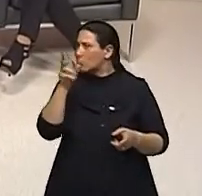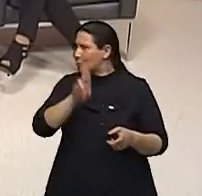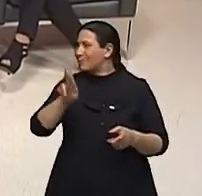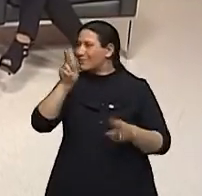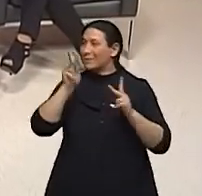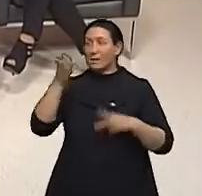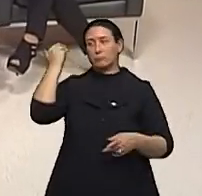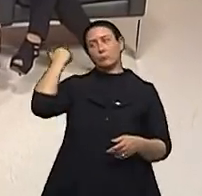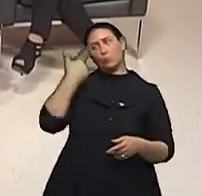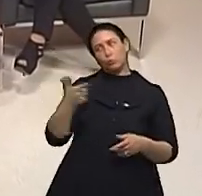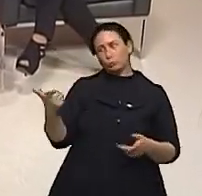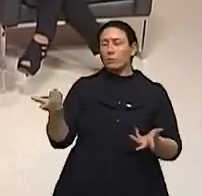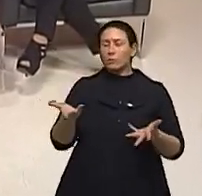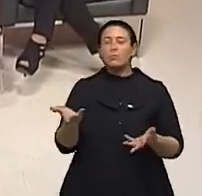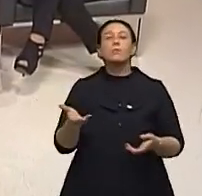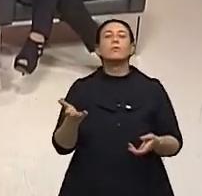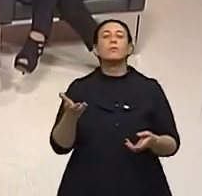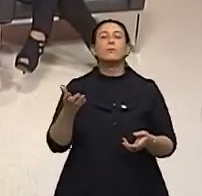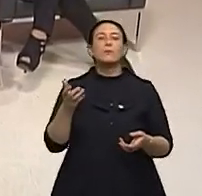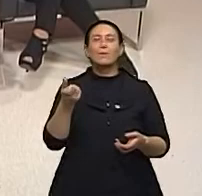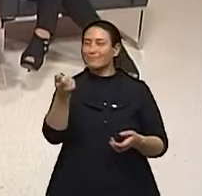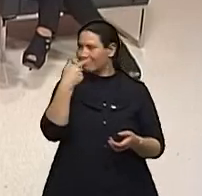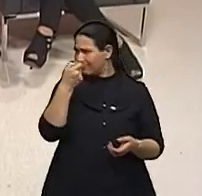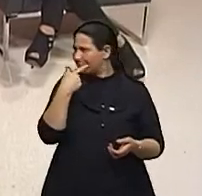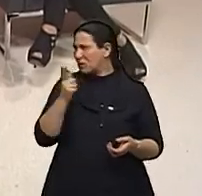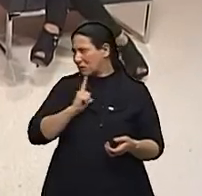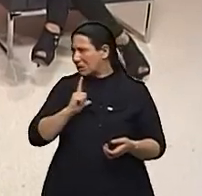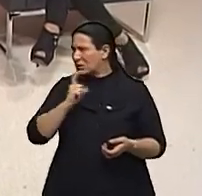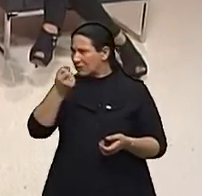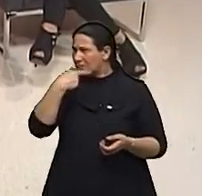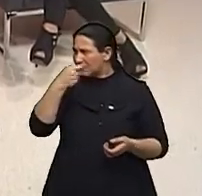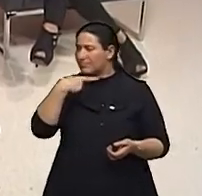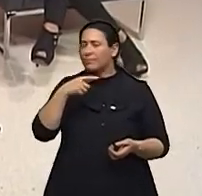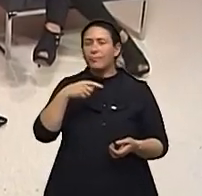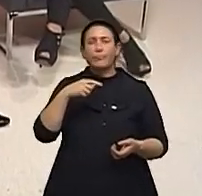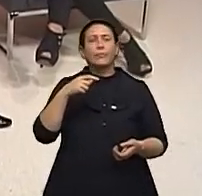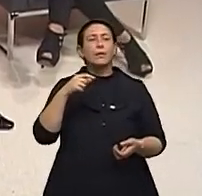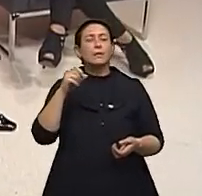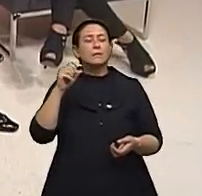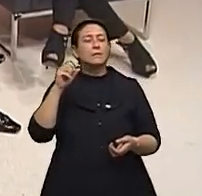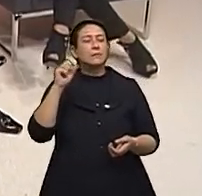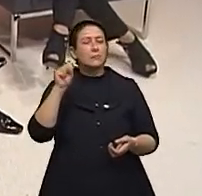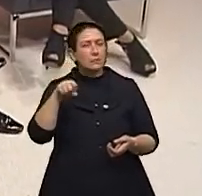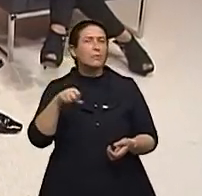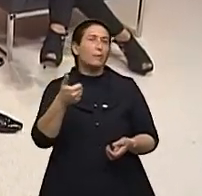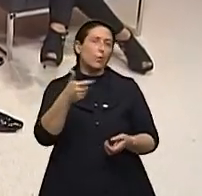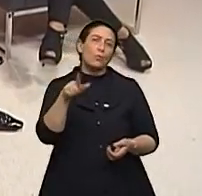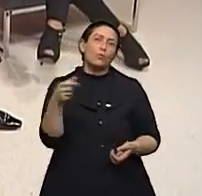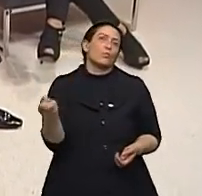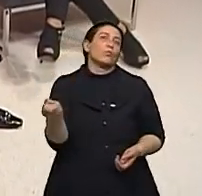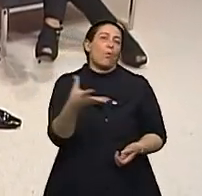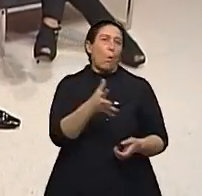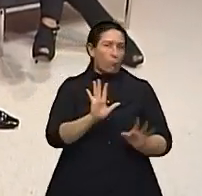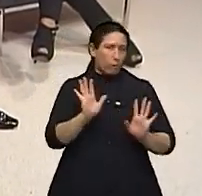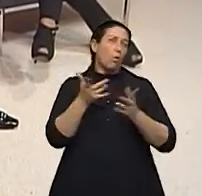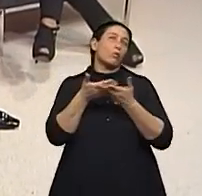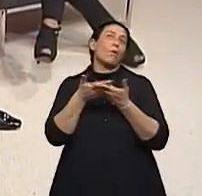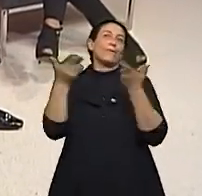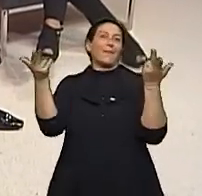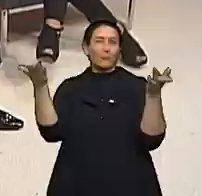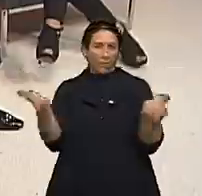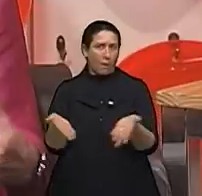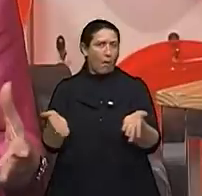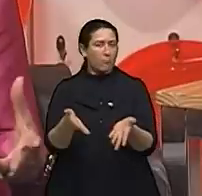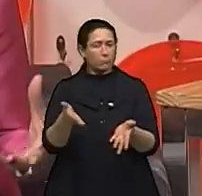antigamente não tinha isso. É, a químio oral, né? A químio oral, exato. também é um advento novo, é uma novidade